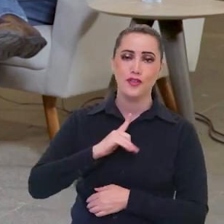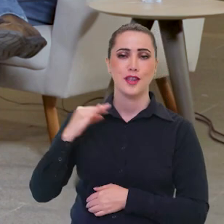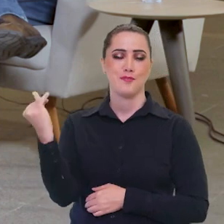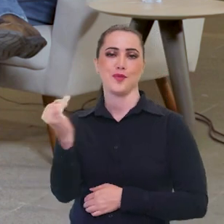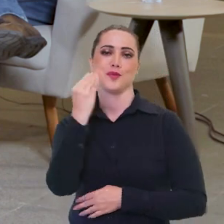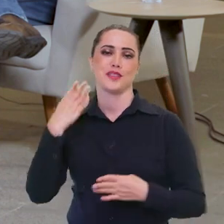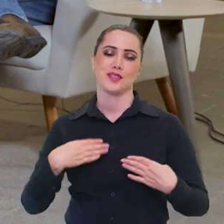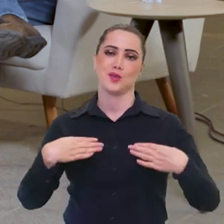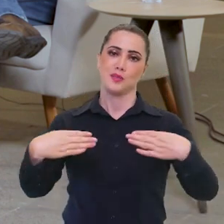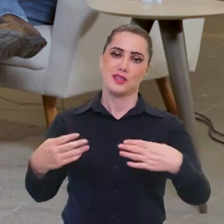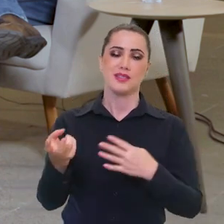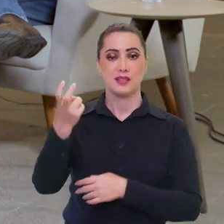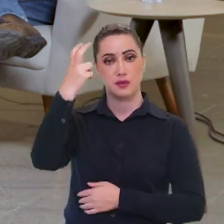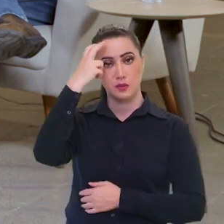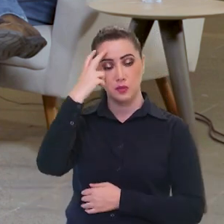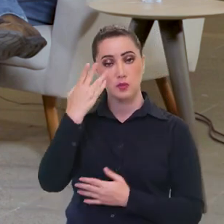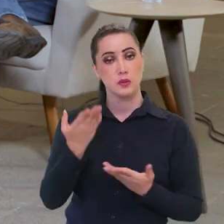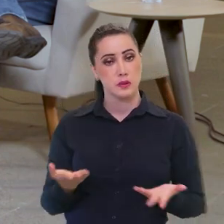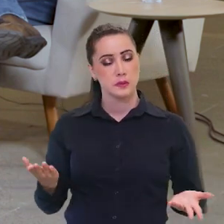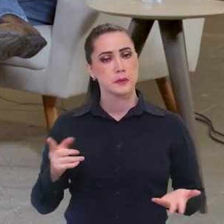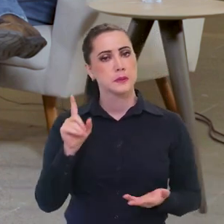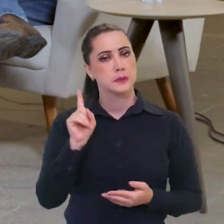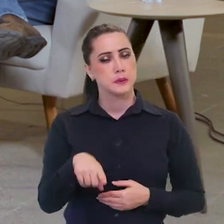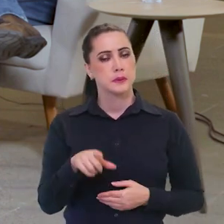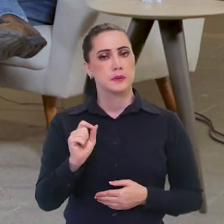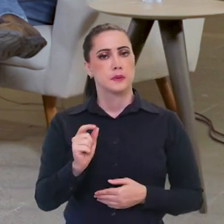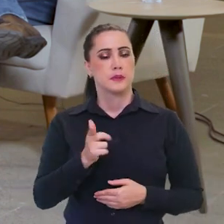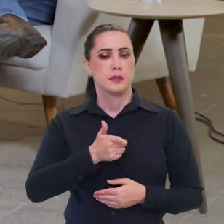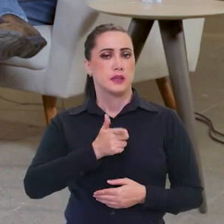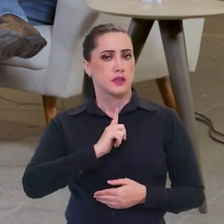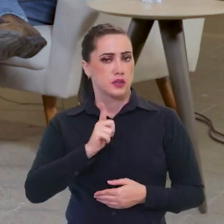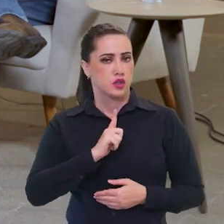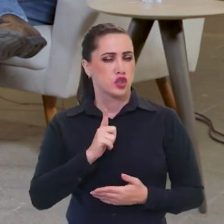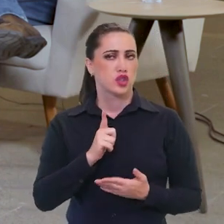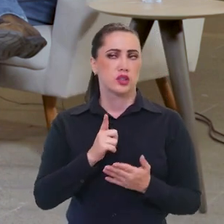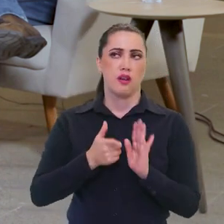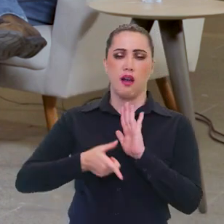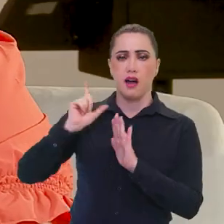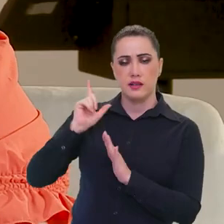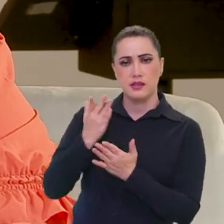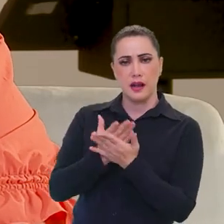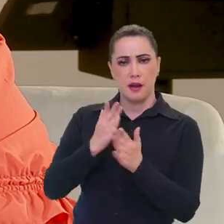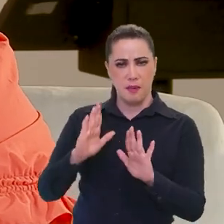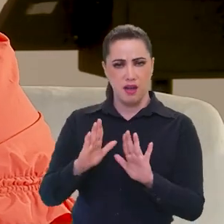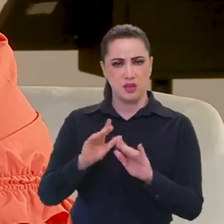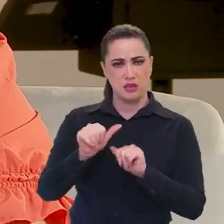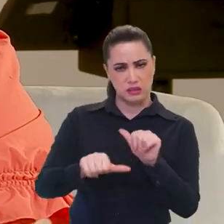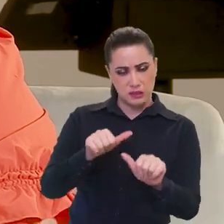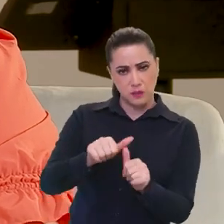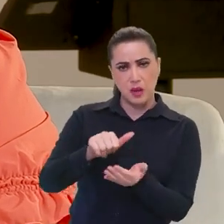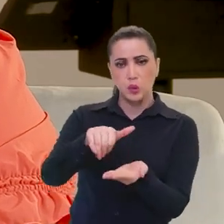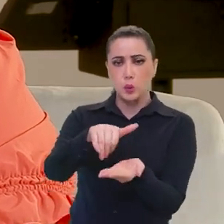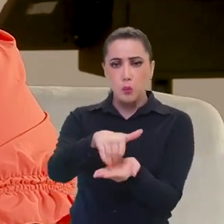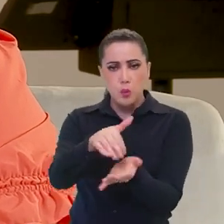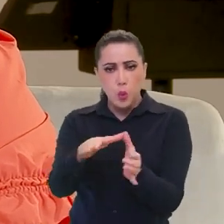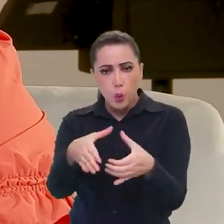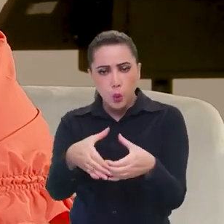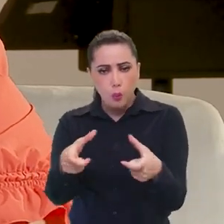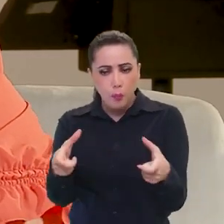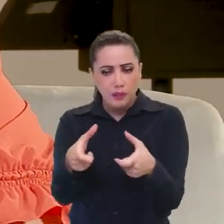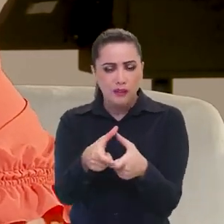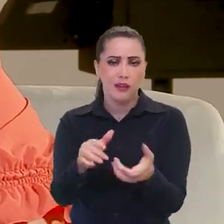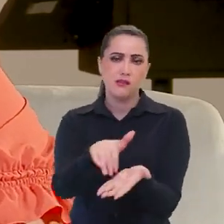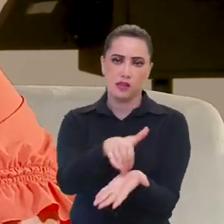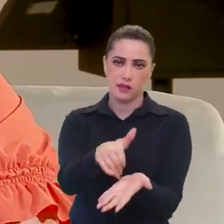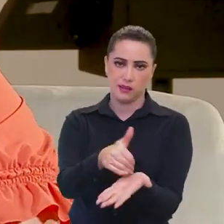ter um Ministério da Cultura, como a senhora mesmo disse, tinha sido acabado, reduzido a uma secretaria, né? E nada